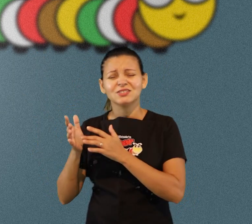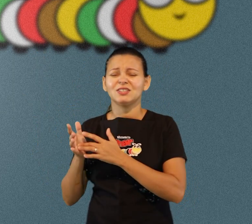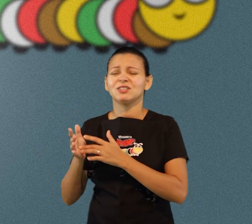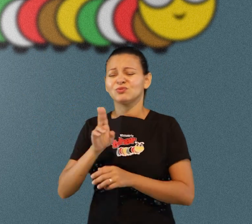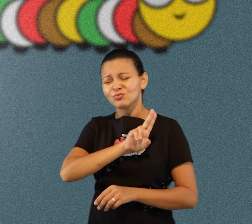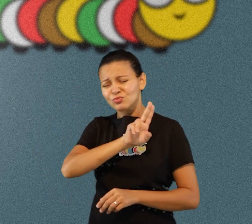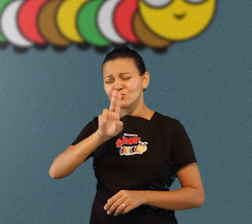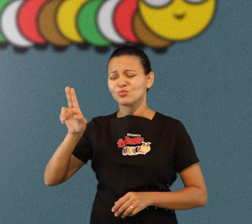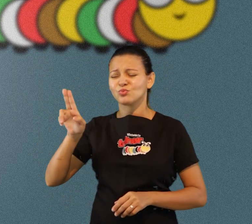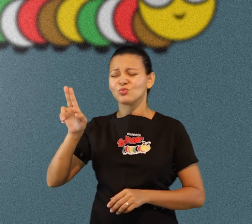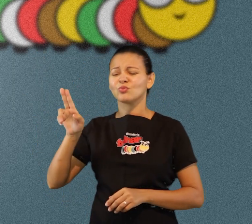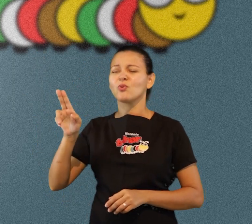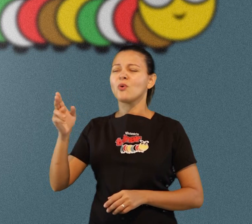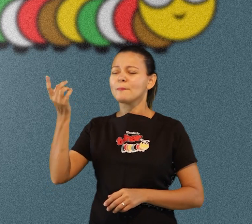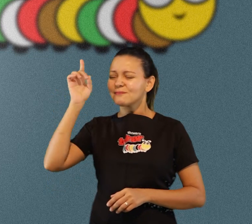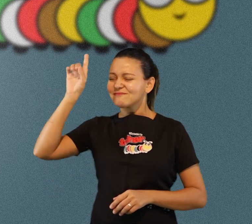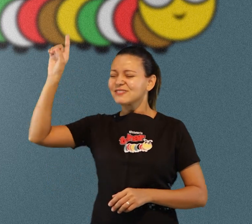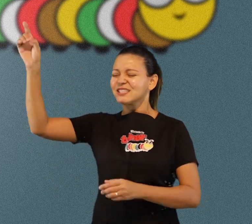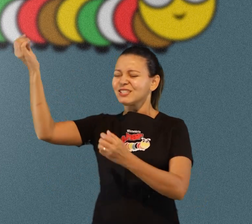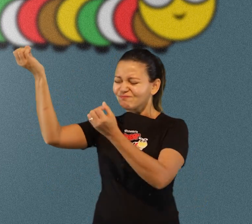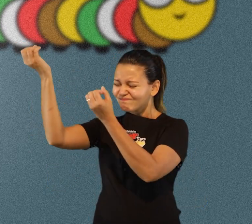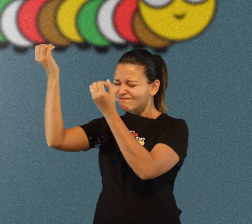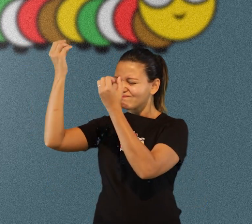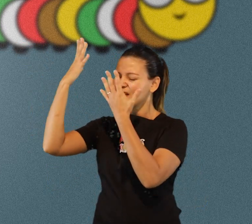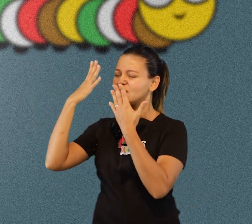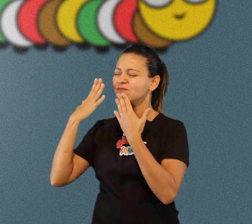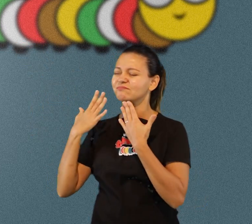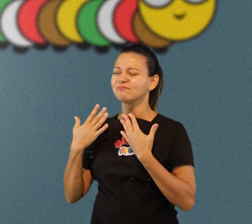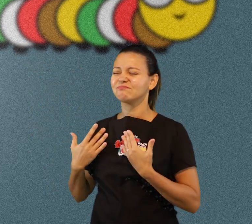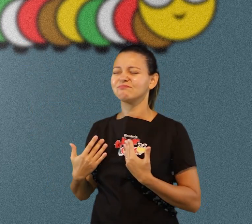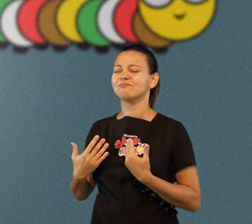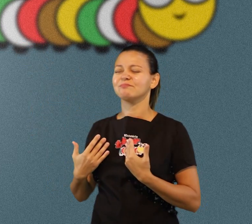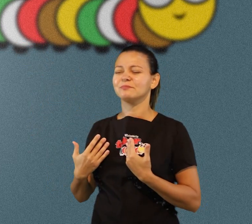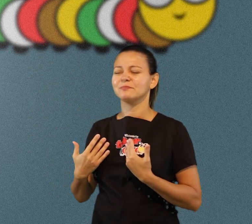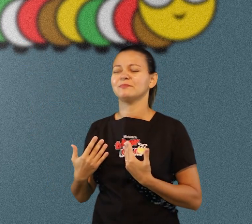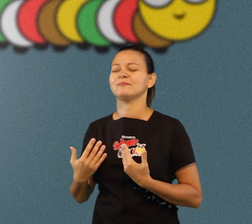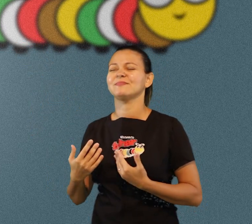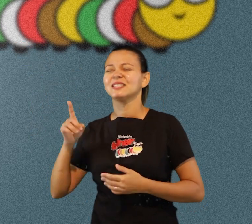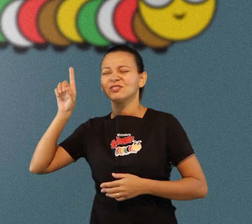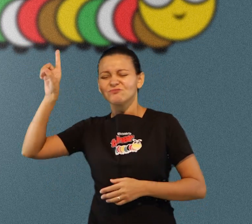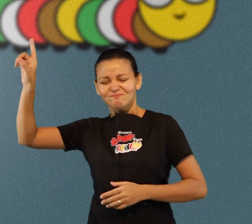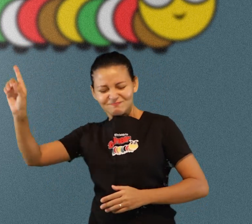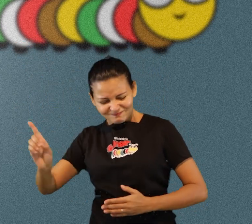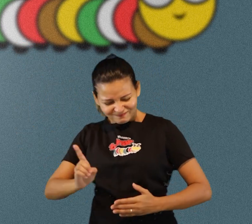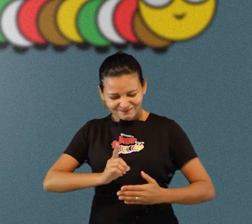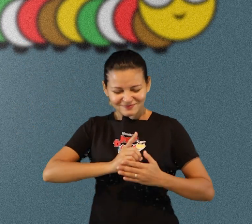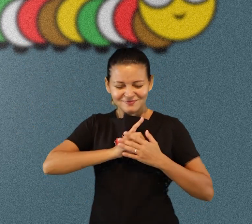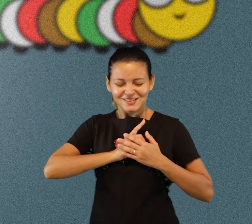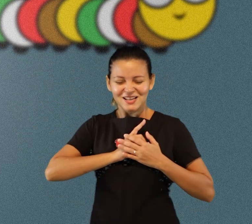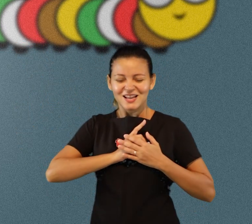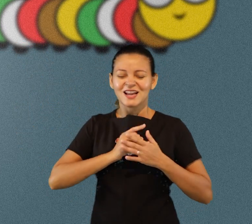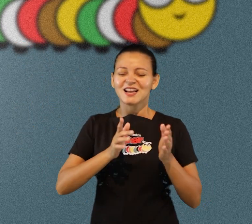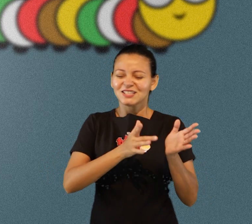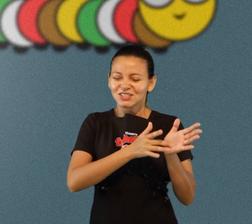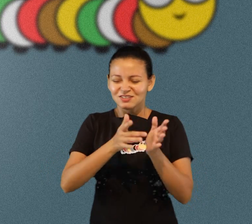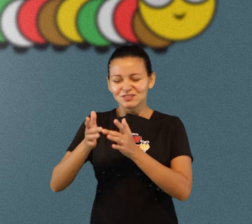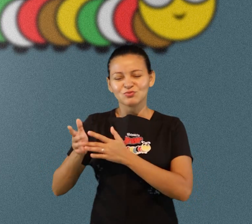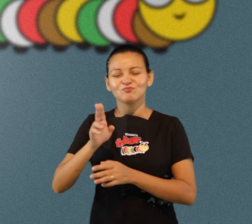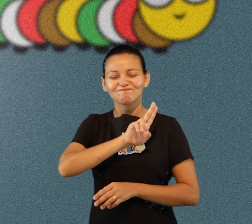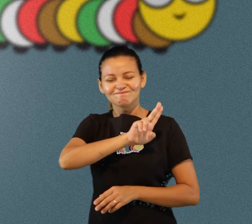eu peço que o Senhor me abençoe nesta semana me dando da tua presença